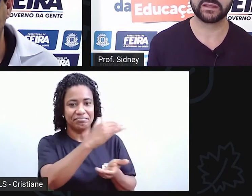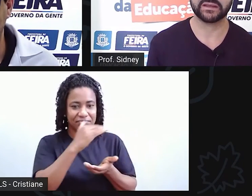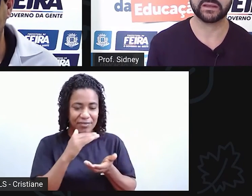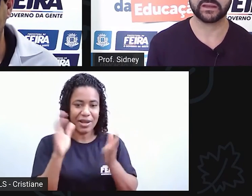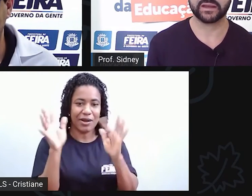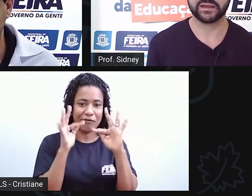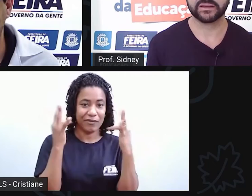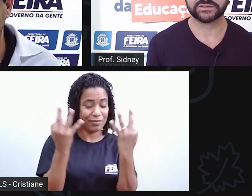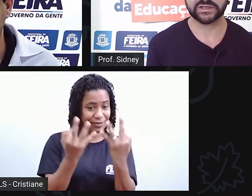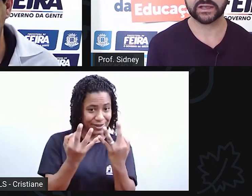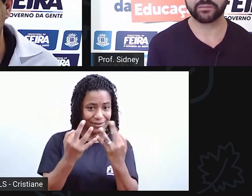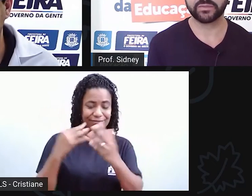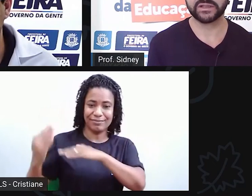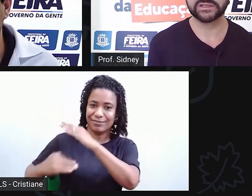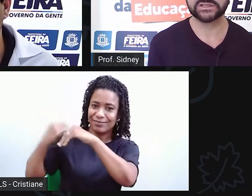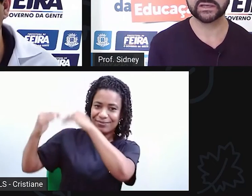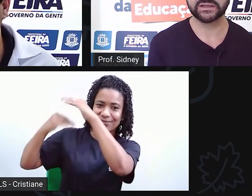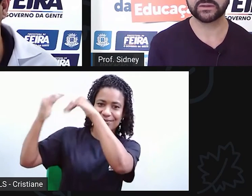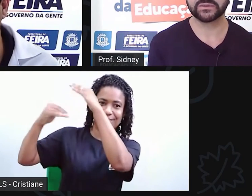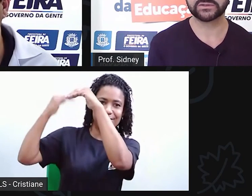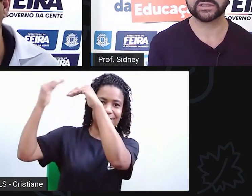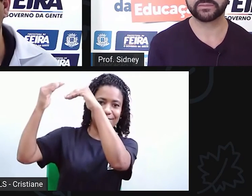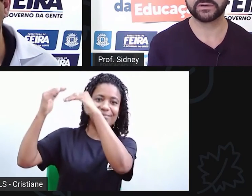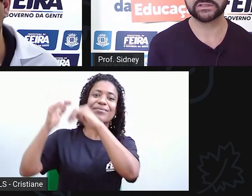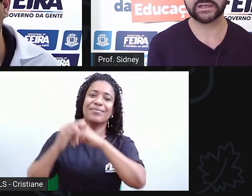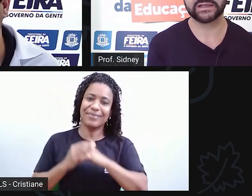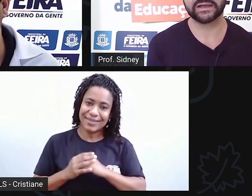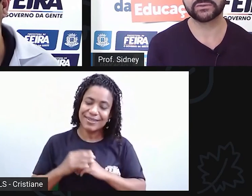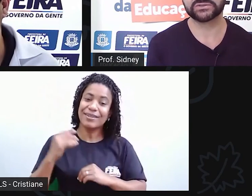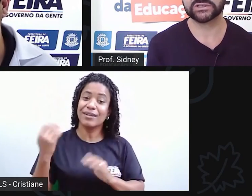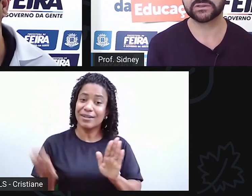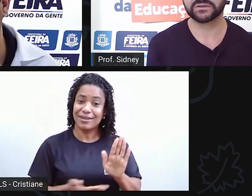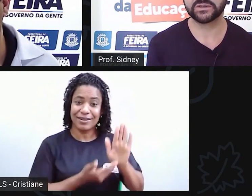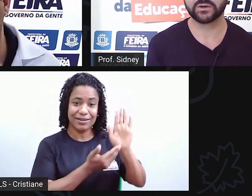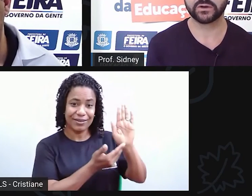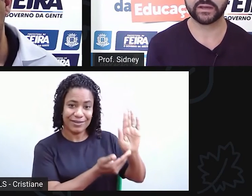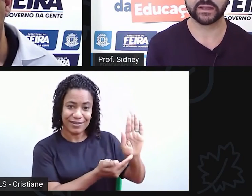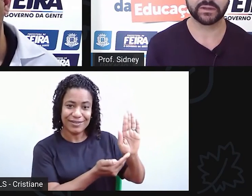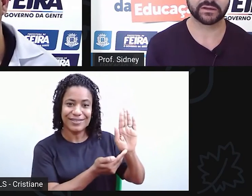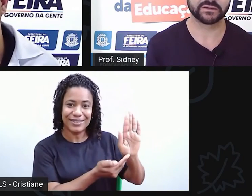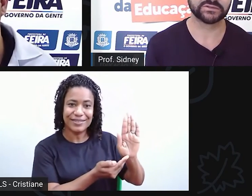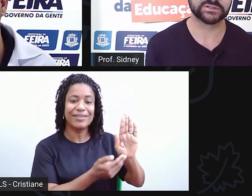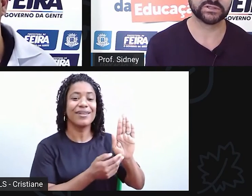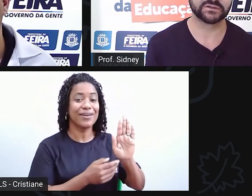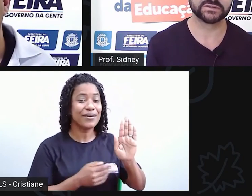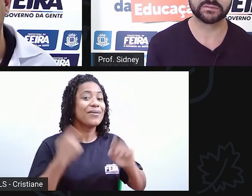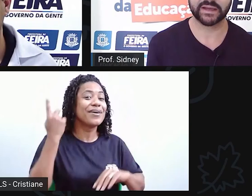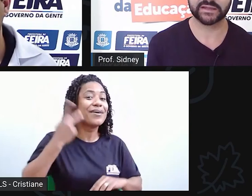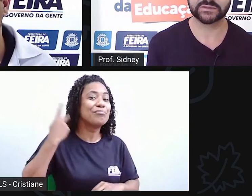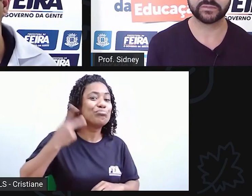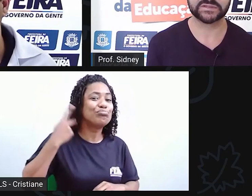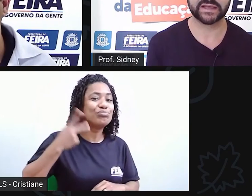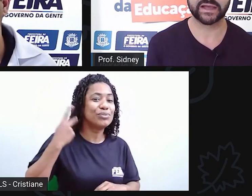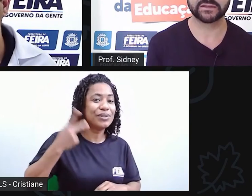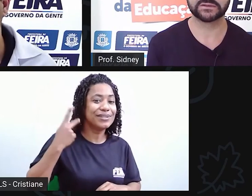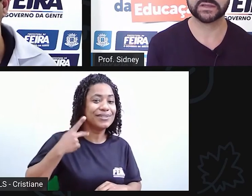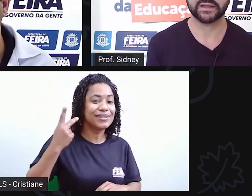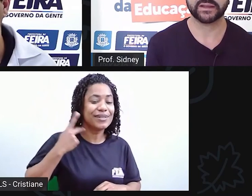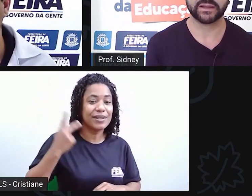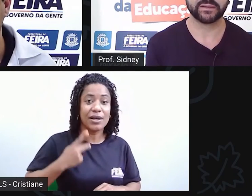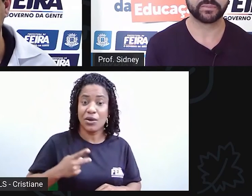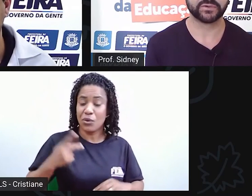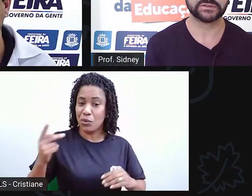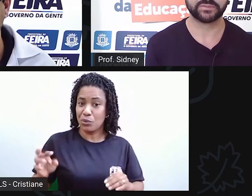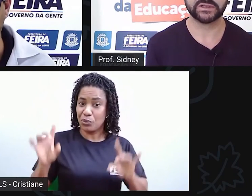tem... Chega a política e quando chega a política ele ganha o título de coronel, que era um dos títulos mais cobiçados